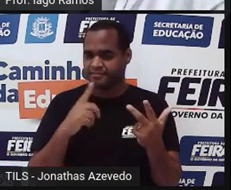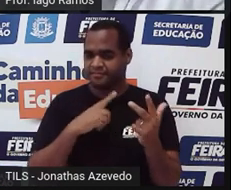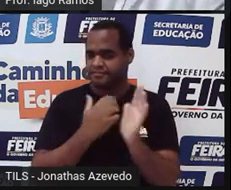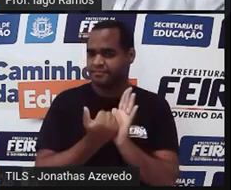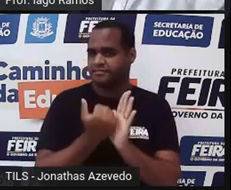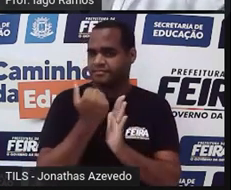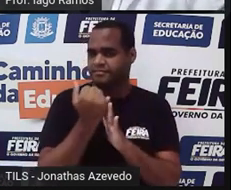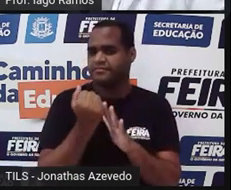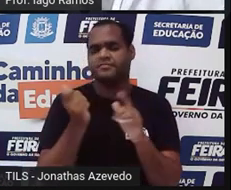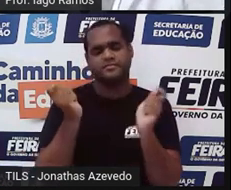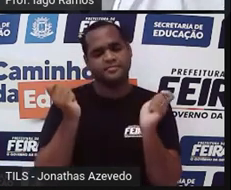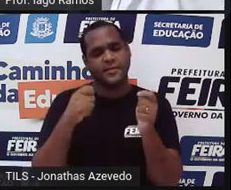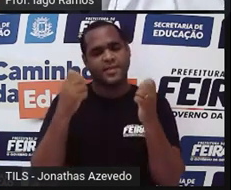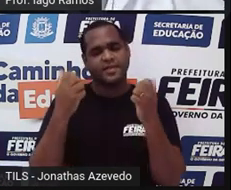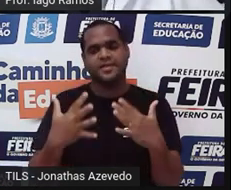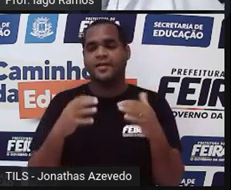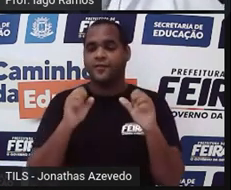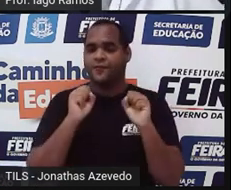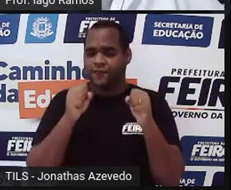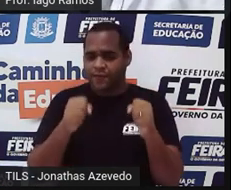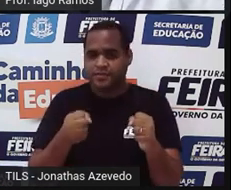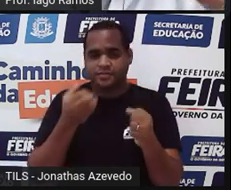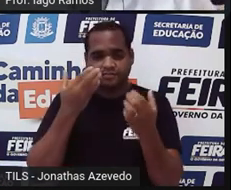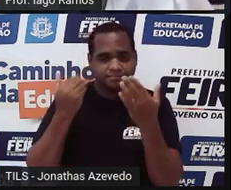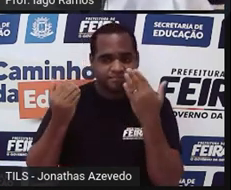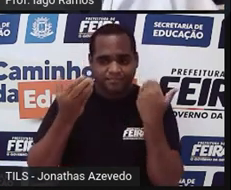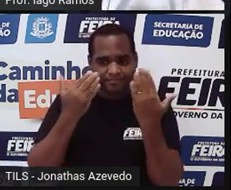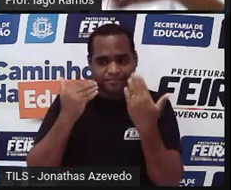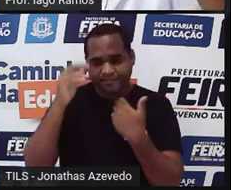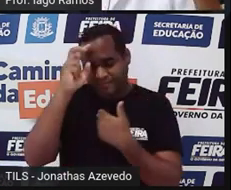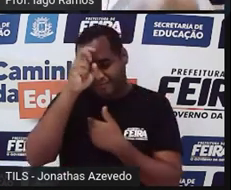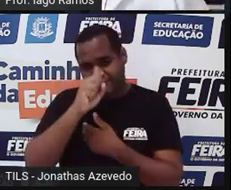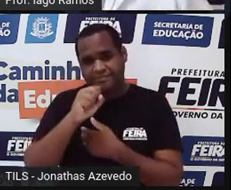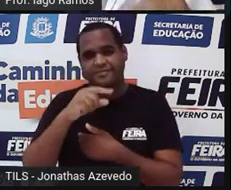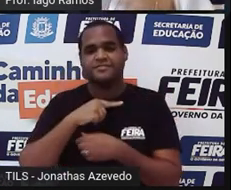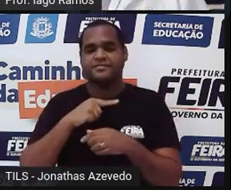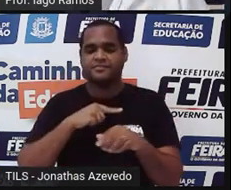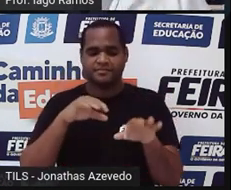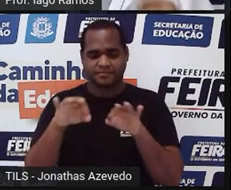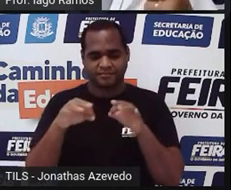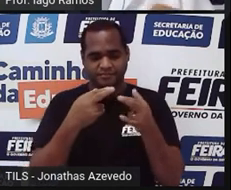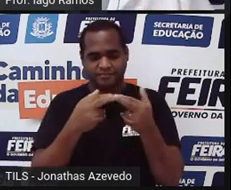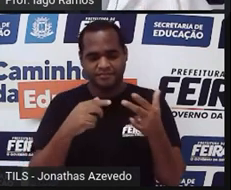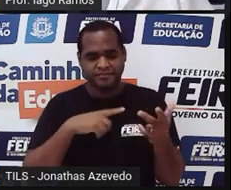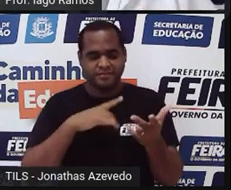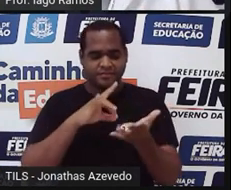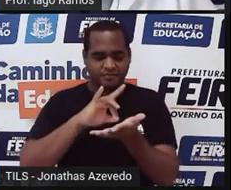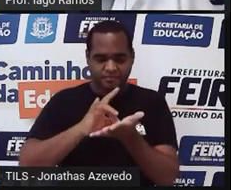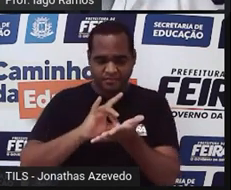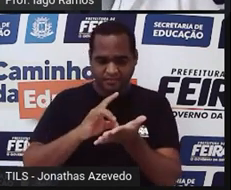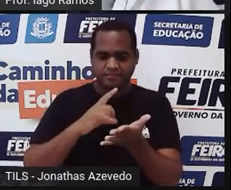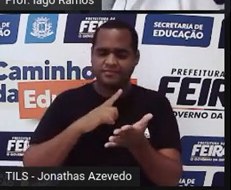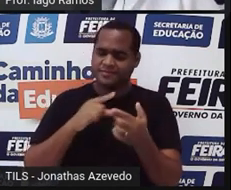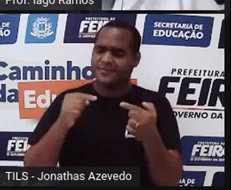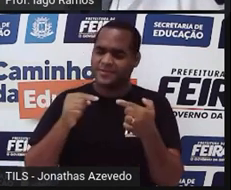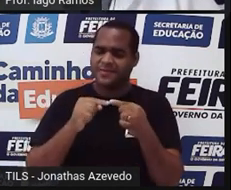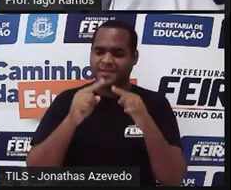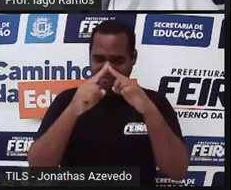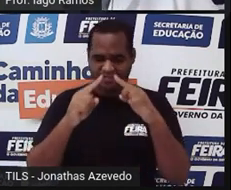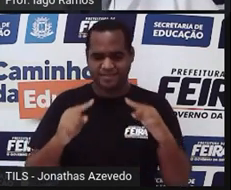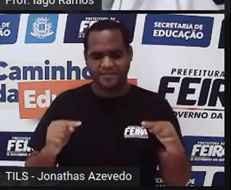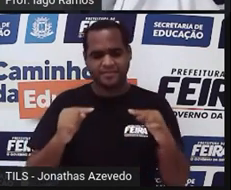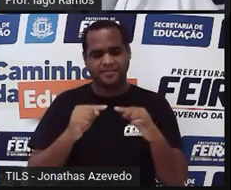máximo que a gente conseguir sobre essa fantástica construção geométrica chamada triângulo, certo?